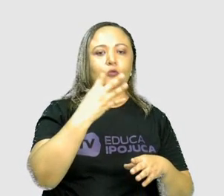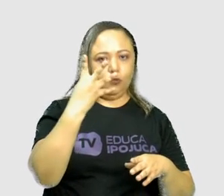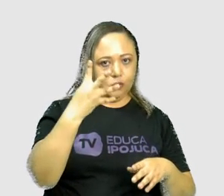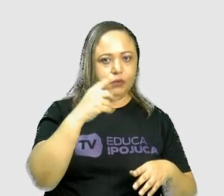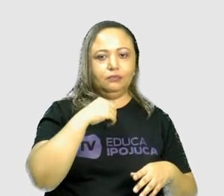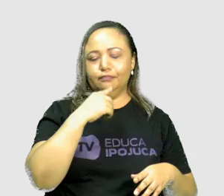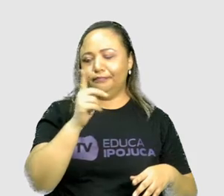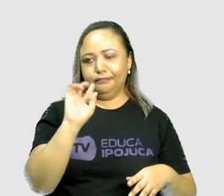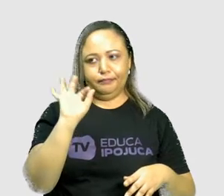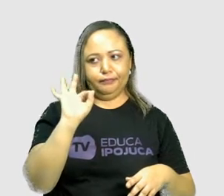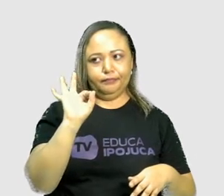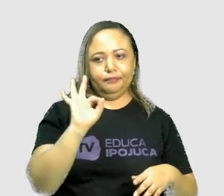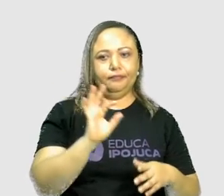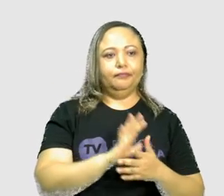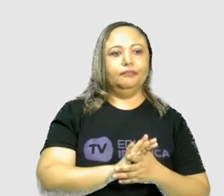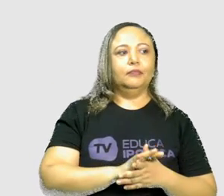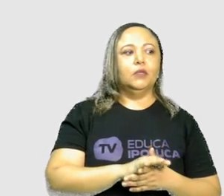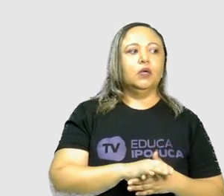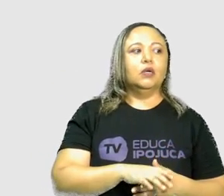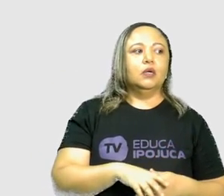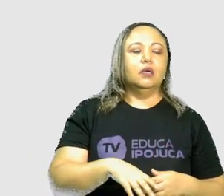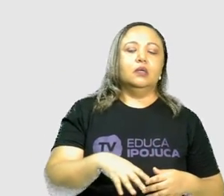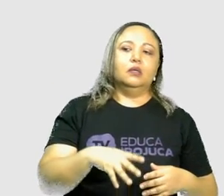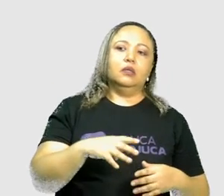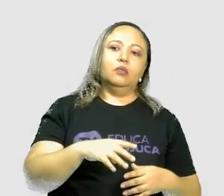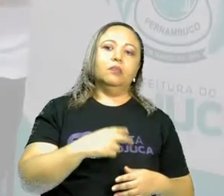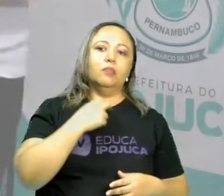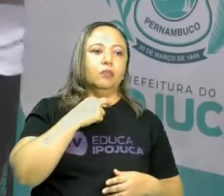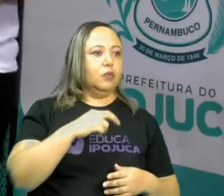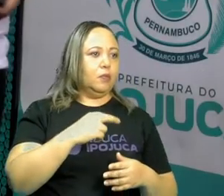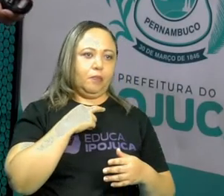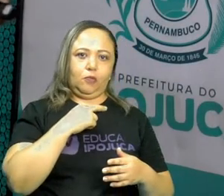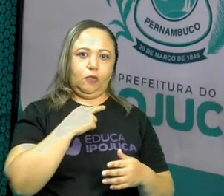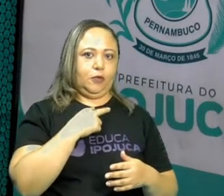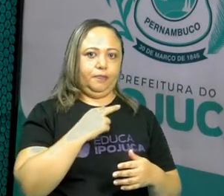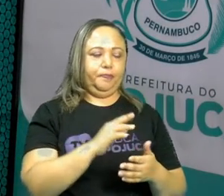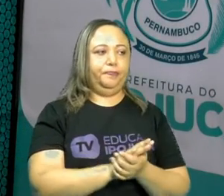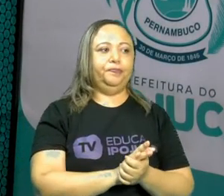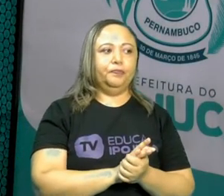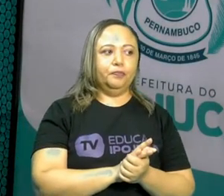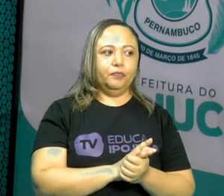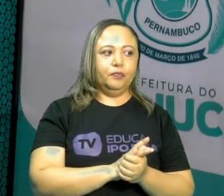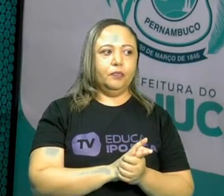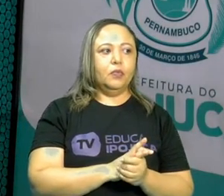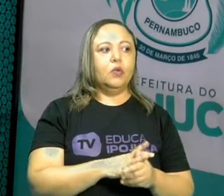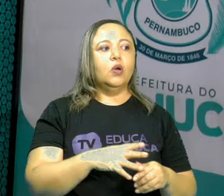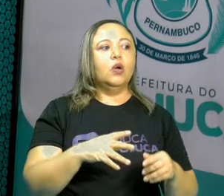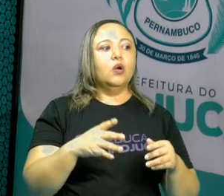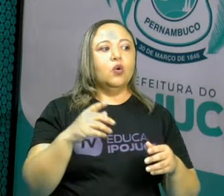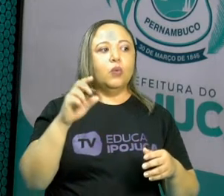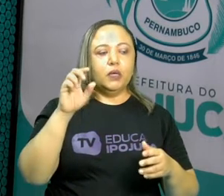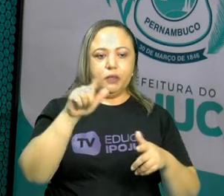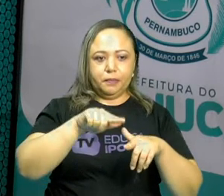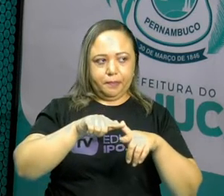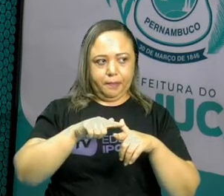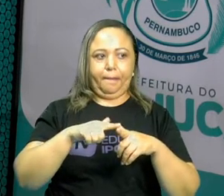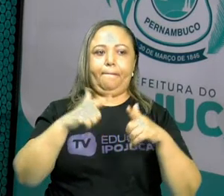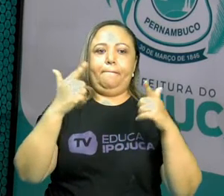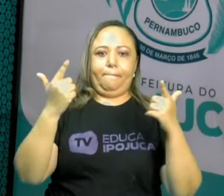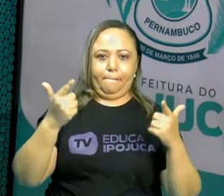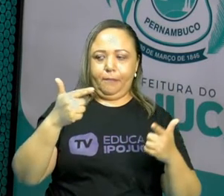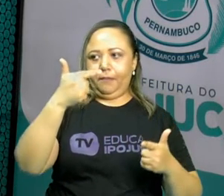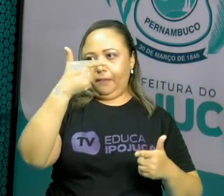e vai dividir por 4 sem sobrar absolutamente nada. Nenhum número inteiro. Tá bom? Mais